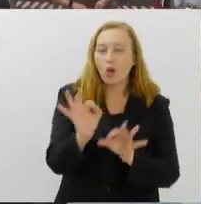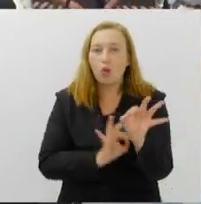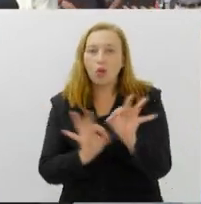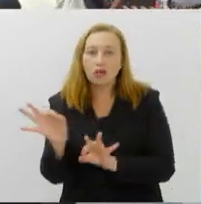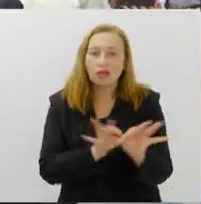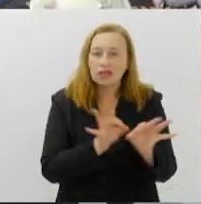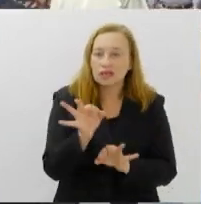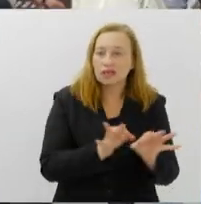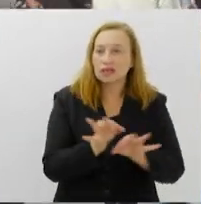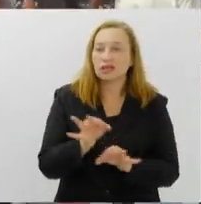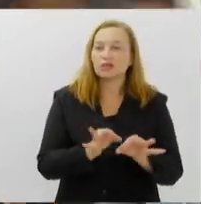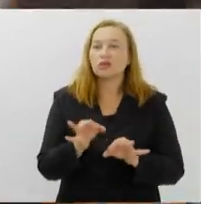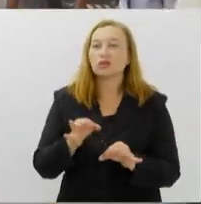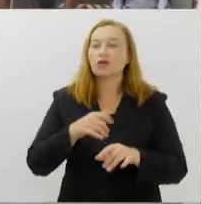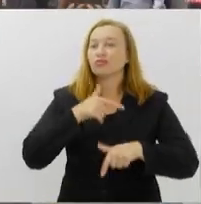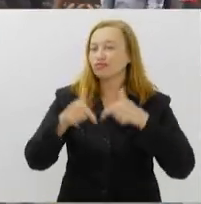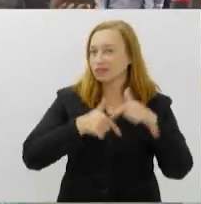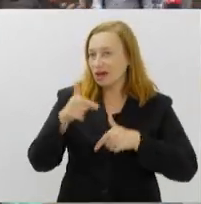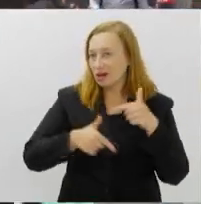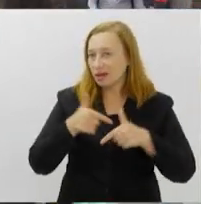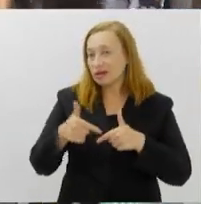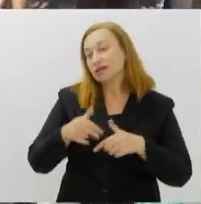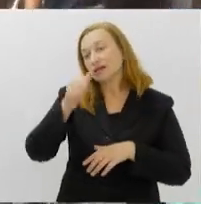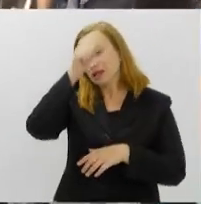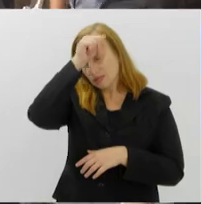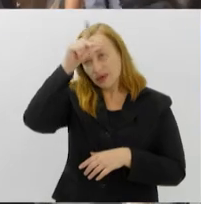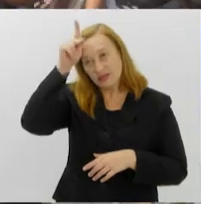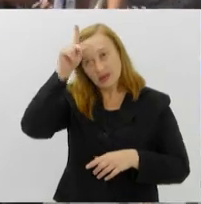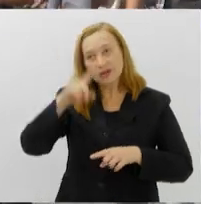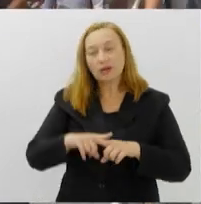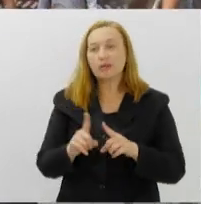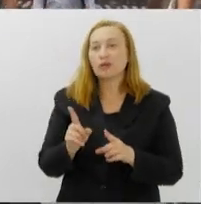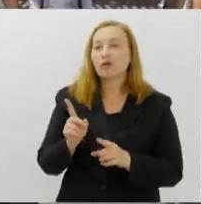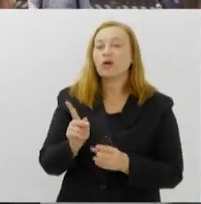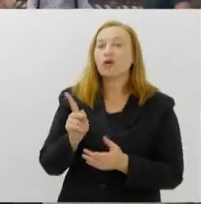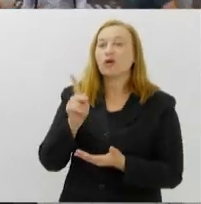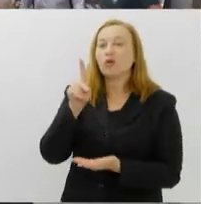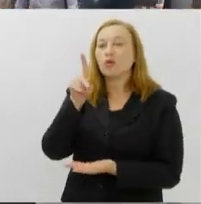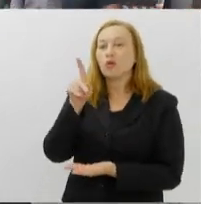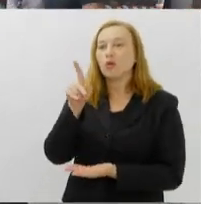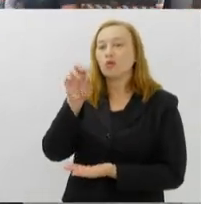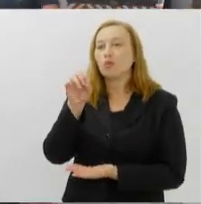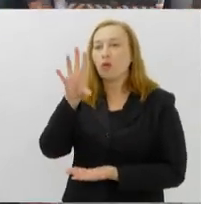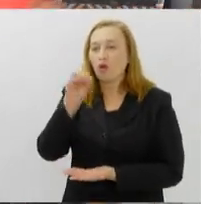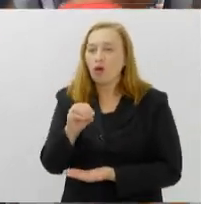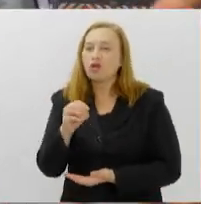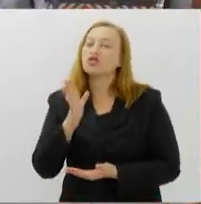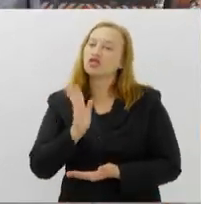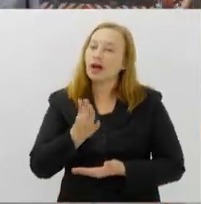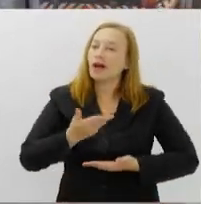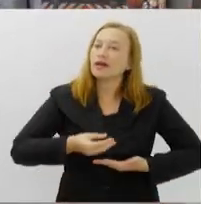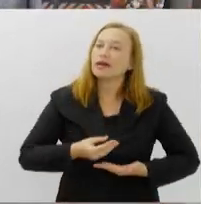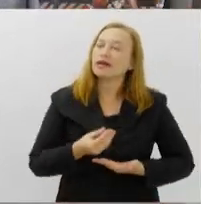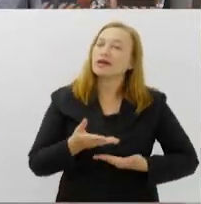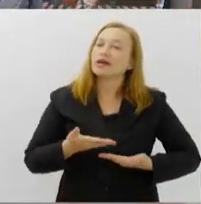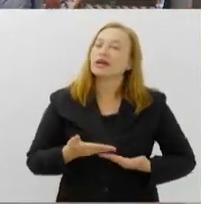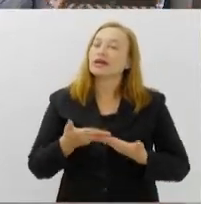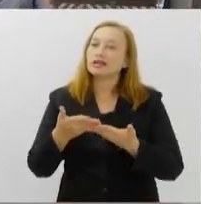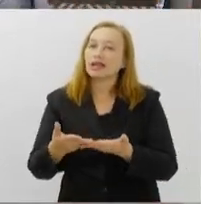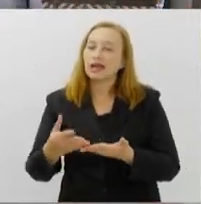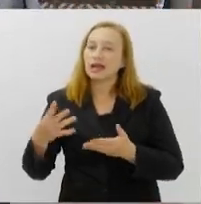organizando para ele, inclusive, um trabalho seria da subprefeitura, que o Polo mesmo já entrega mastigado, em vez de no 1746, que às vezes vai naquele